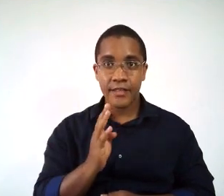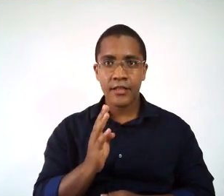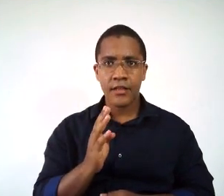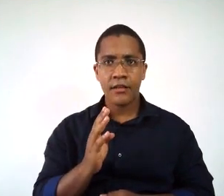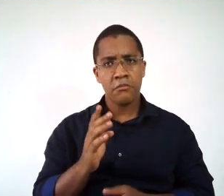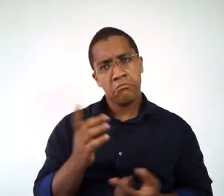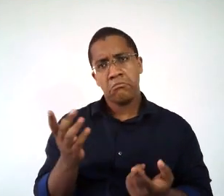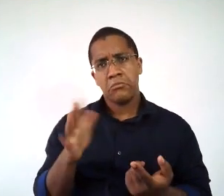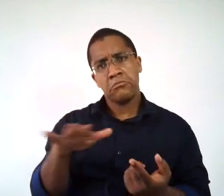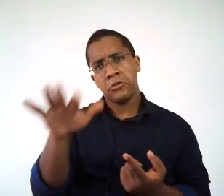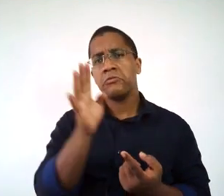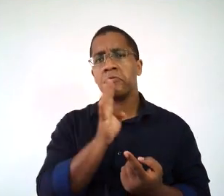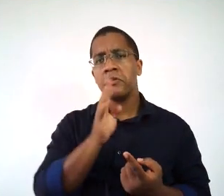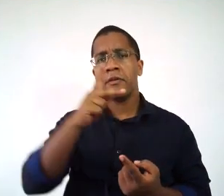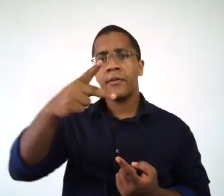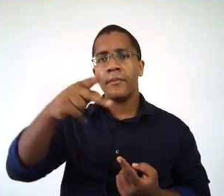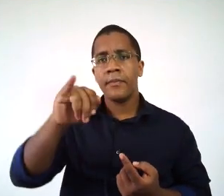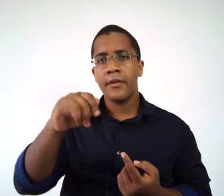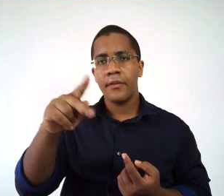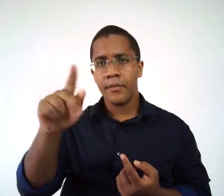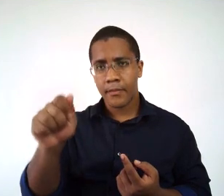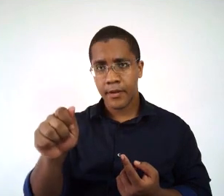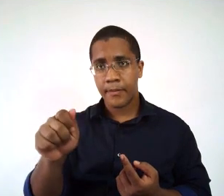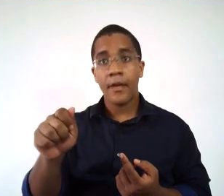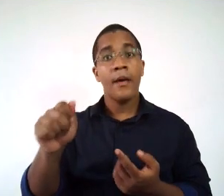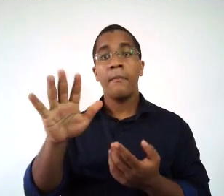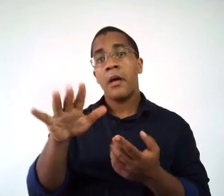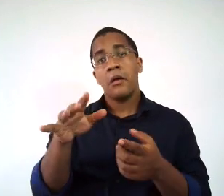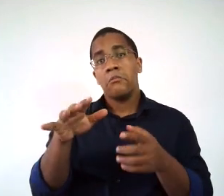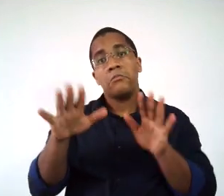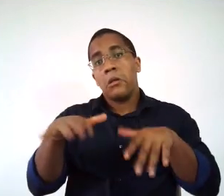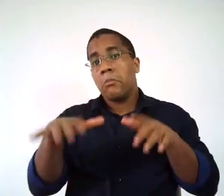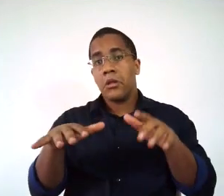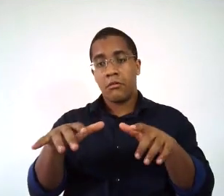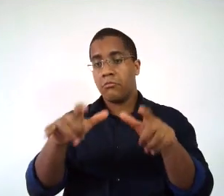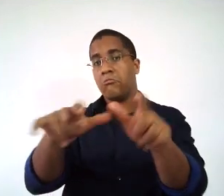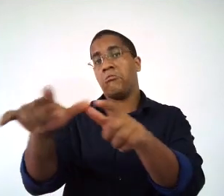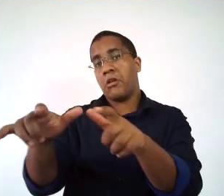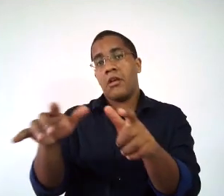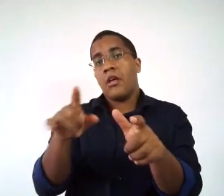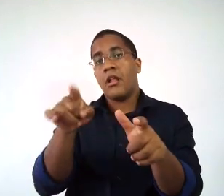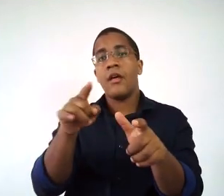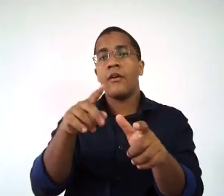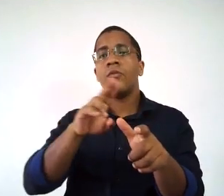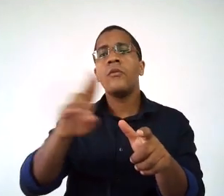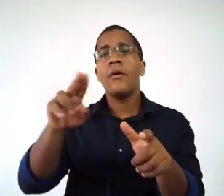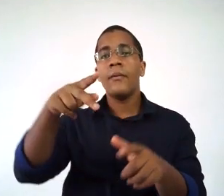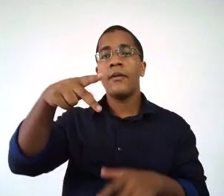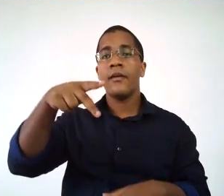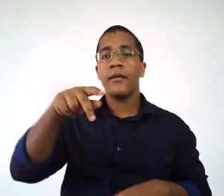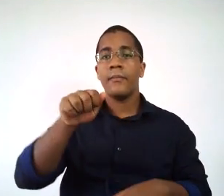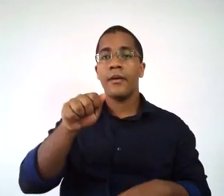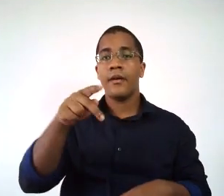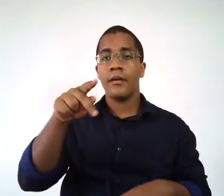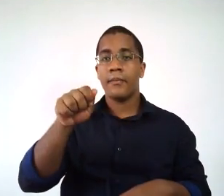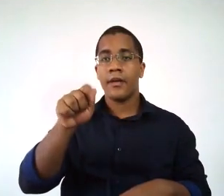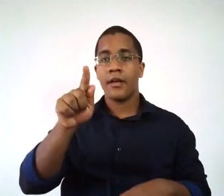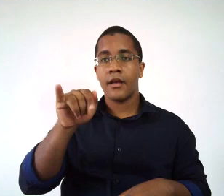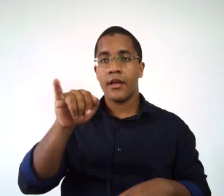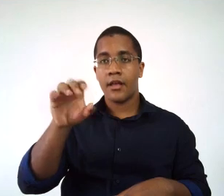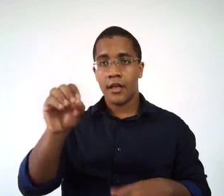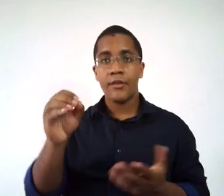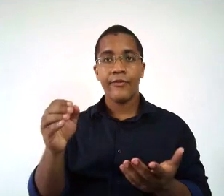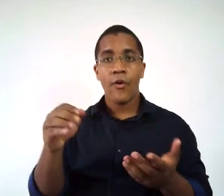a gente conhece como pipa. Em outros locais, em outros bairros, em outras comunidades, se chama de papagaio.